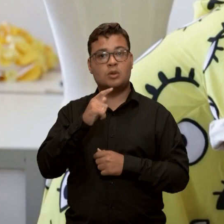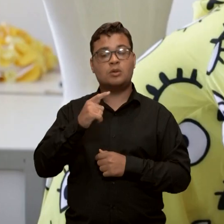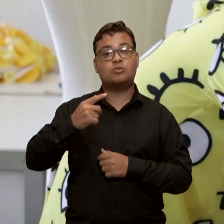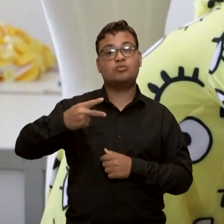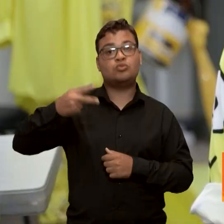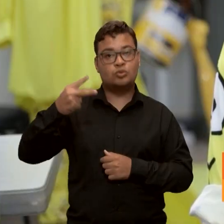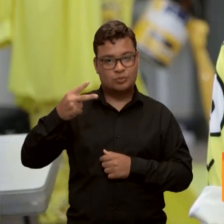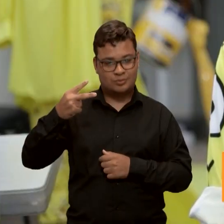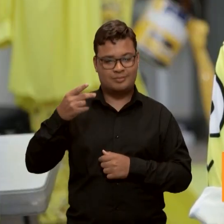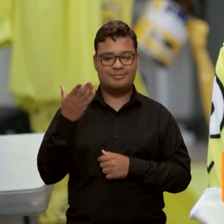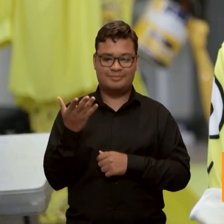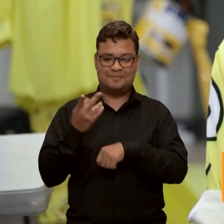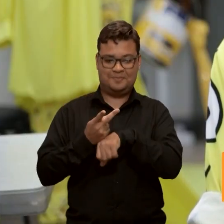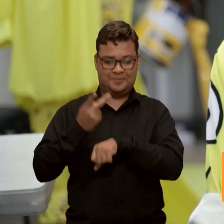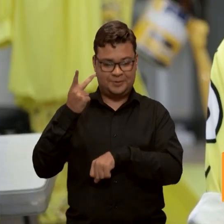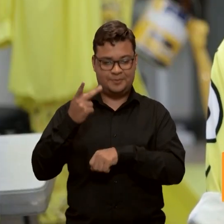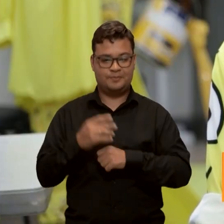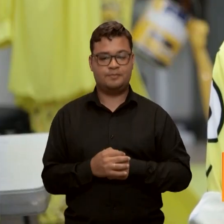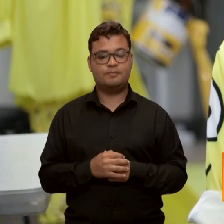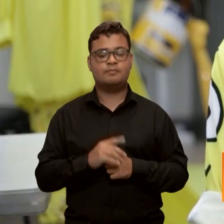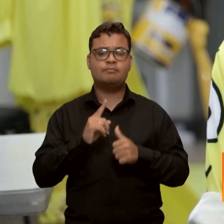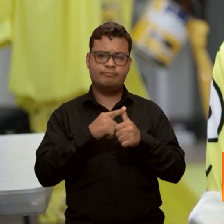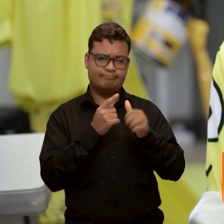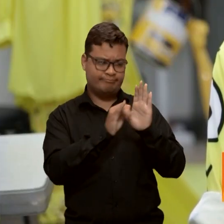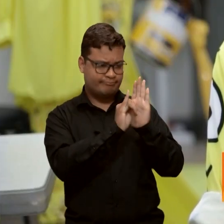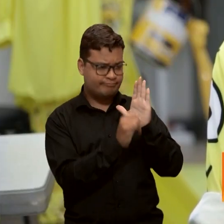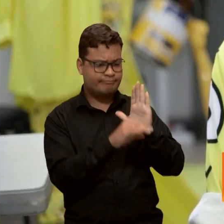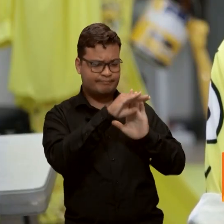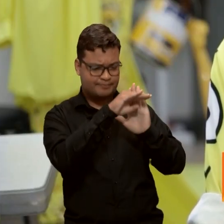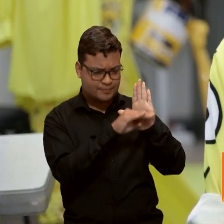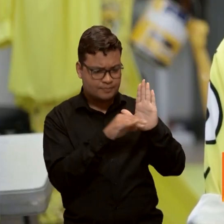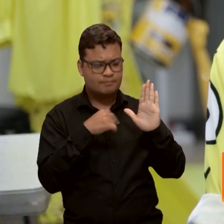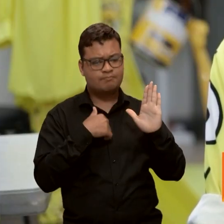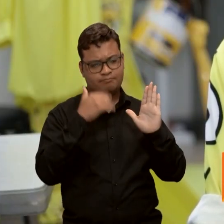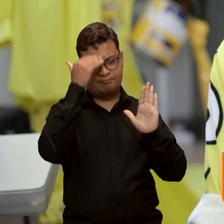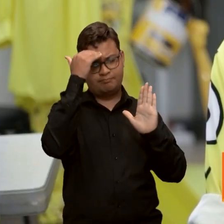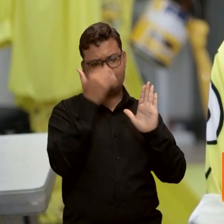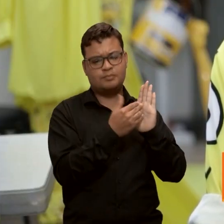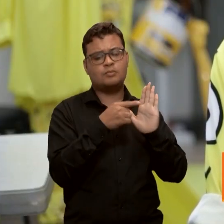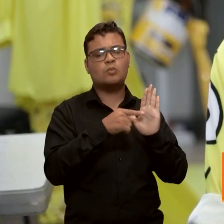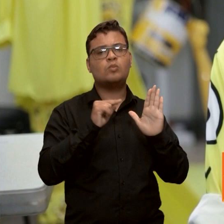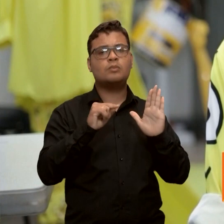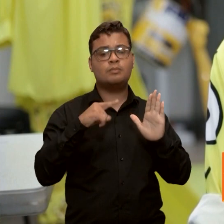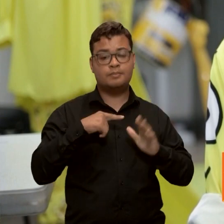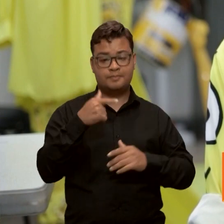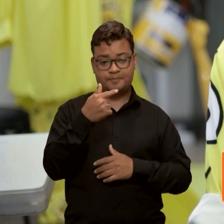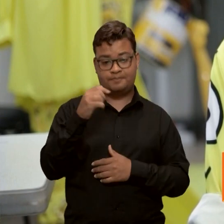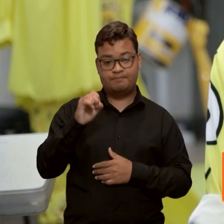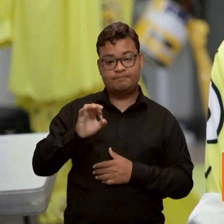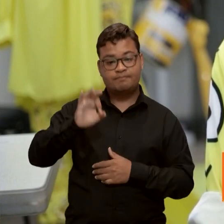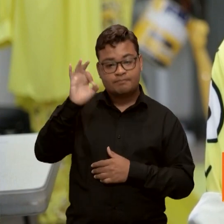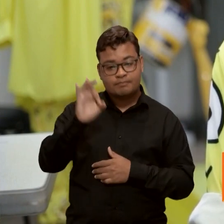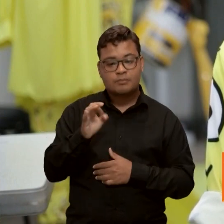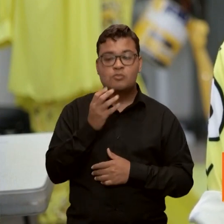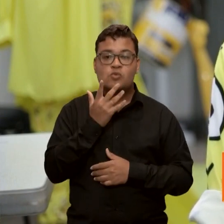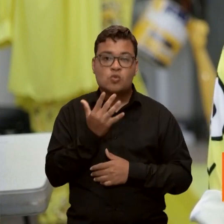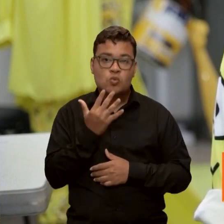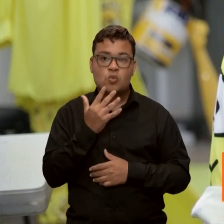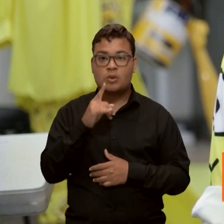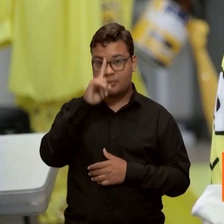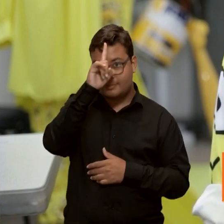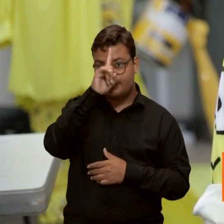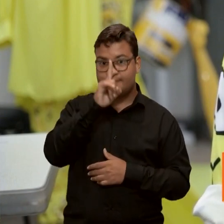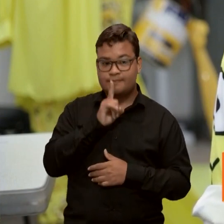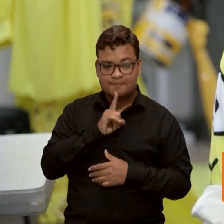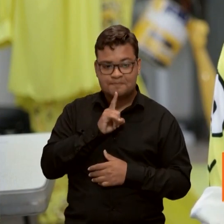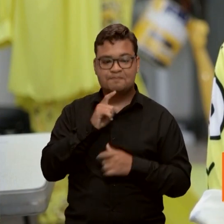da premiação. Primeiro eu segui um pouco no que estava no edital, que eles pediam 70% da cor tinha que ser amarela, da coleção.